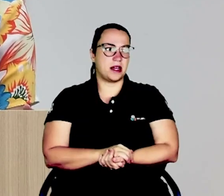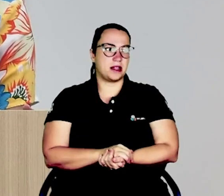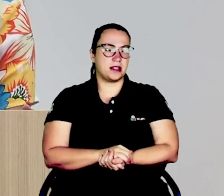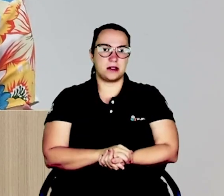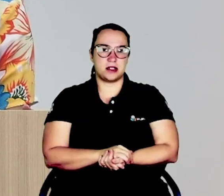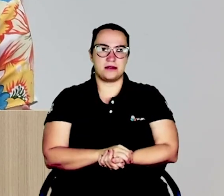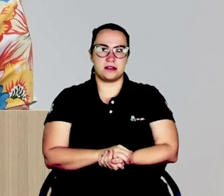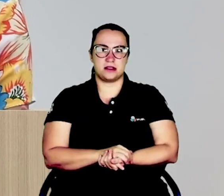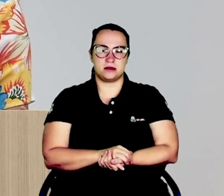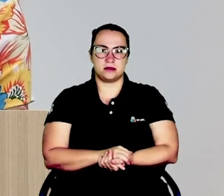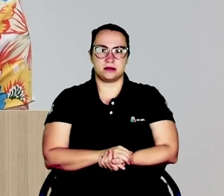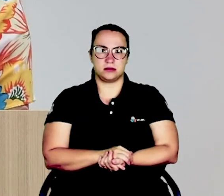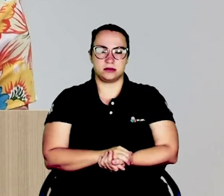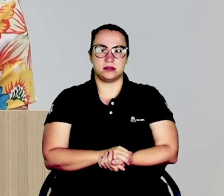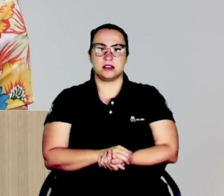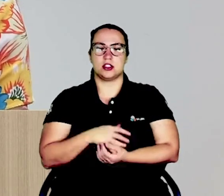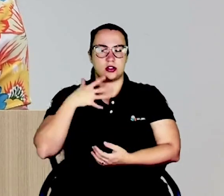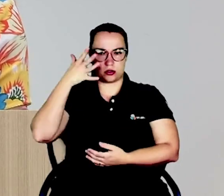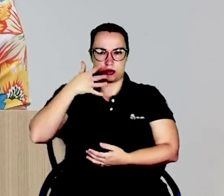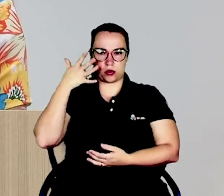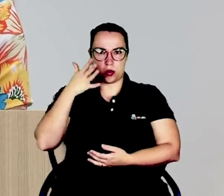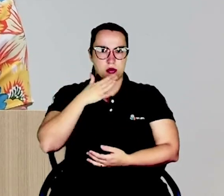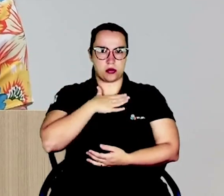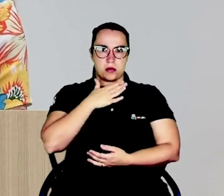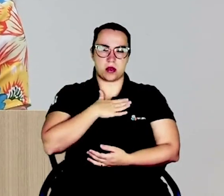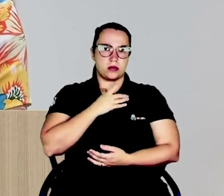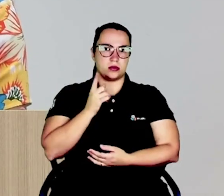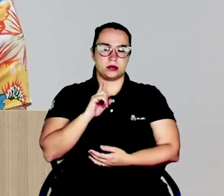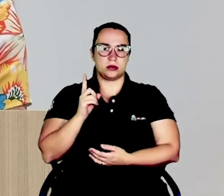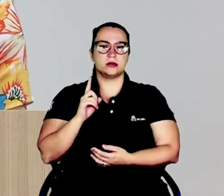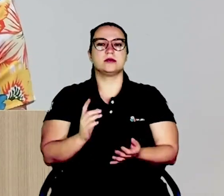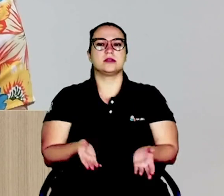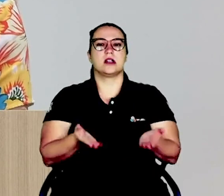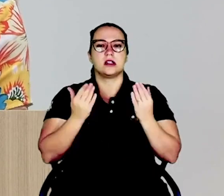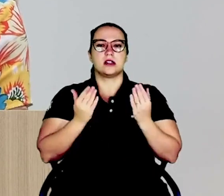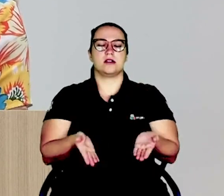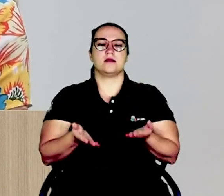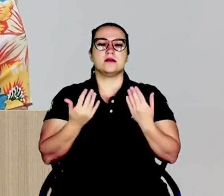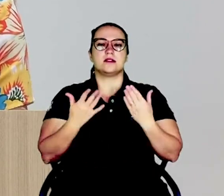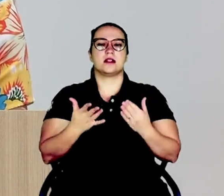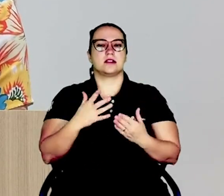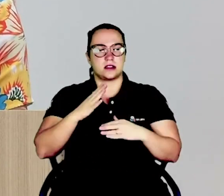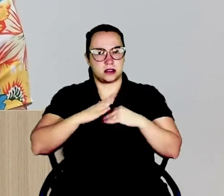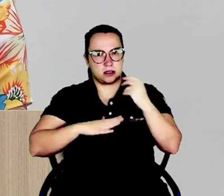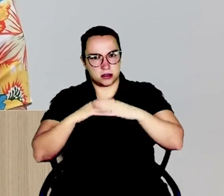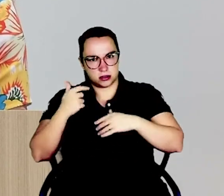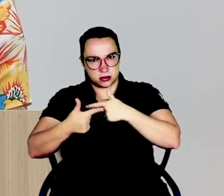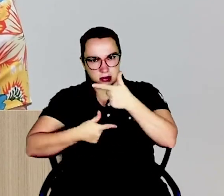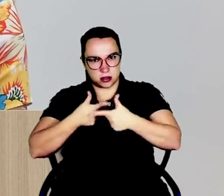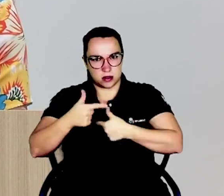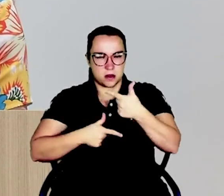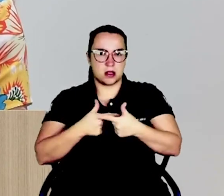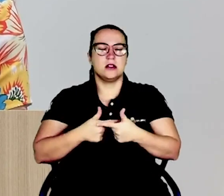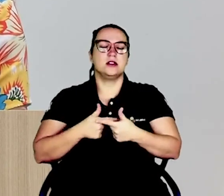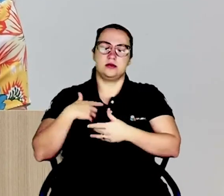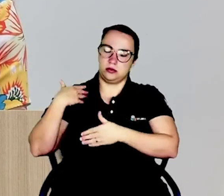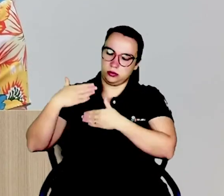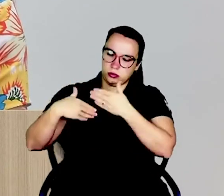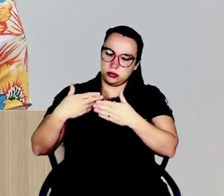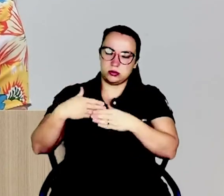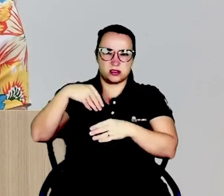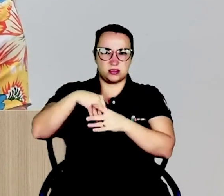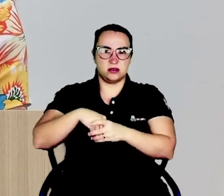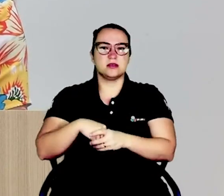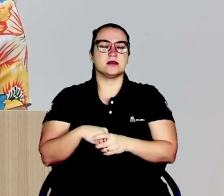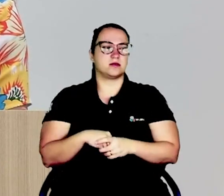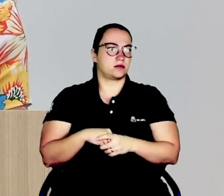discurso feito meu, não. A leveza no ser está nas ações das quais nós desenvolvemos aqui dentro,